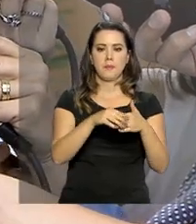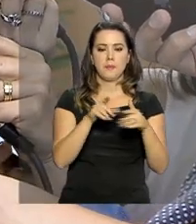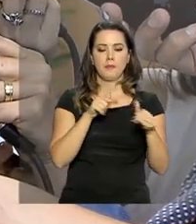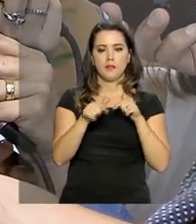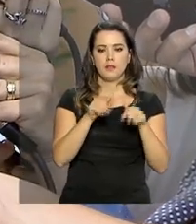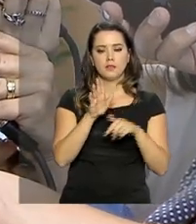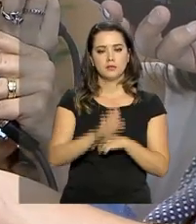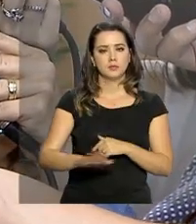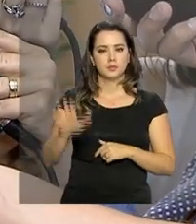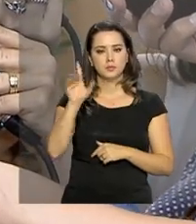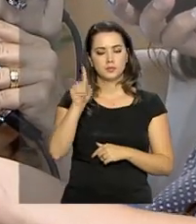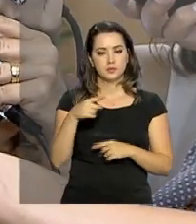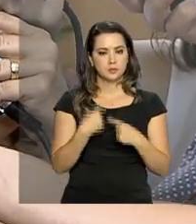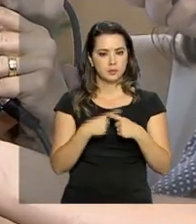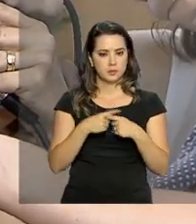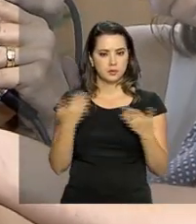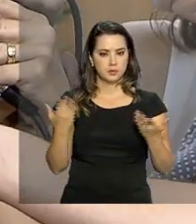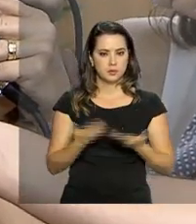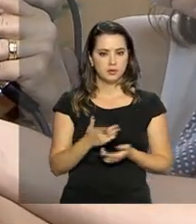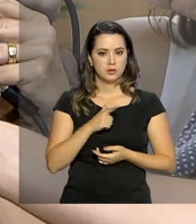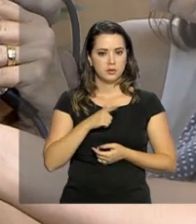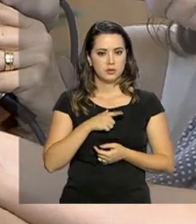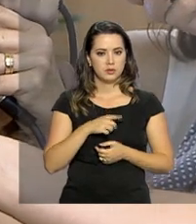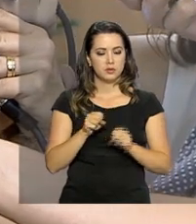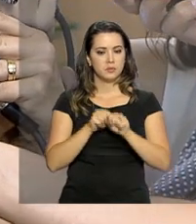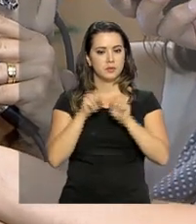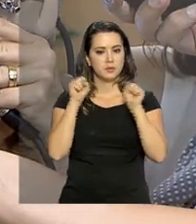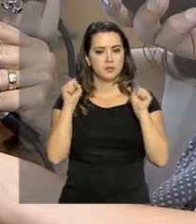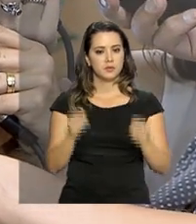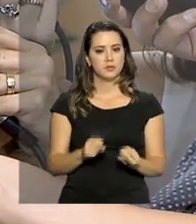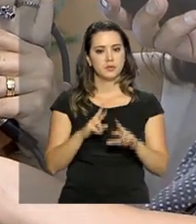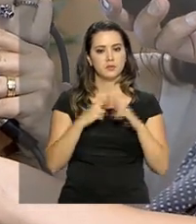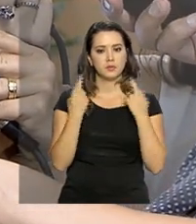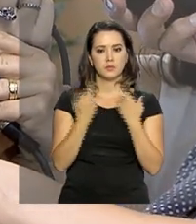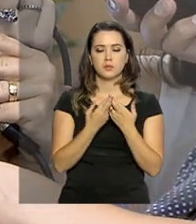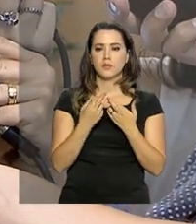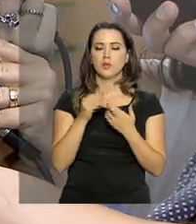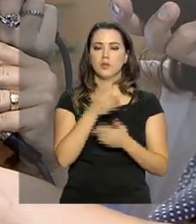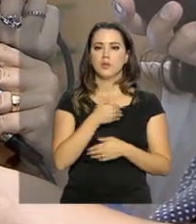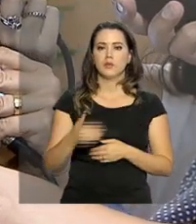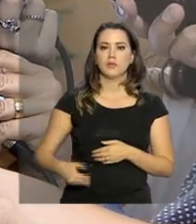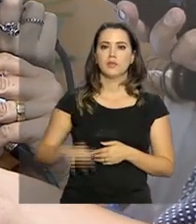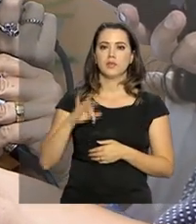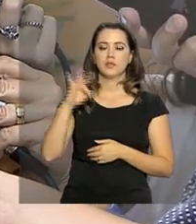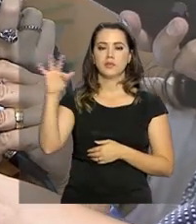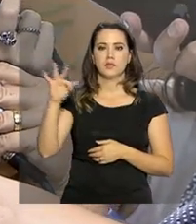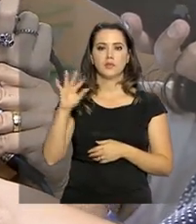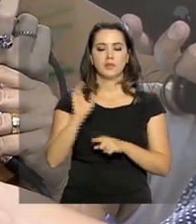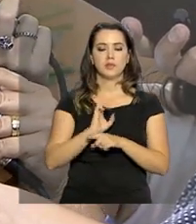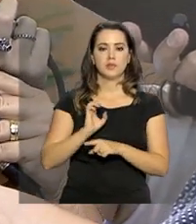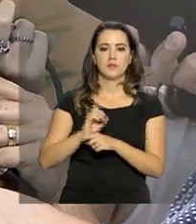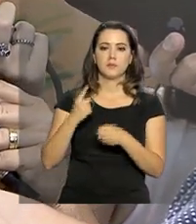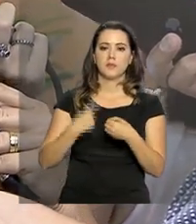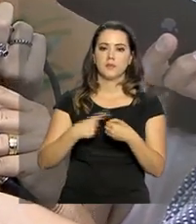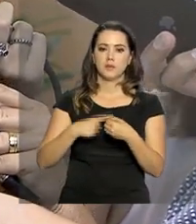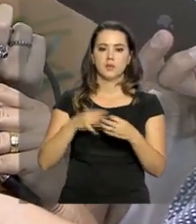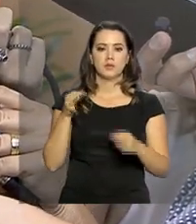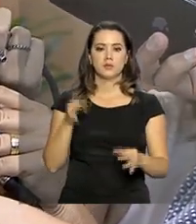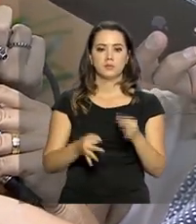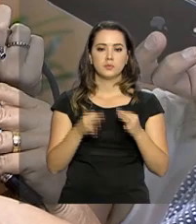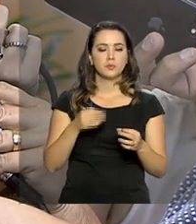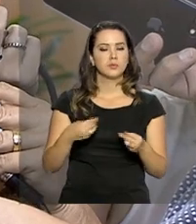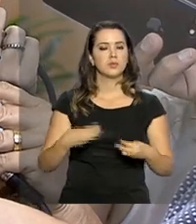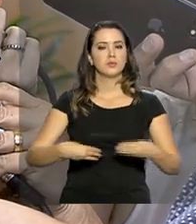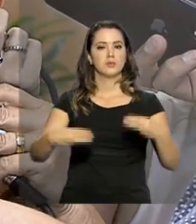nacionalmente, porque agora nós temos um sistema que reúne União, Estados e Municípios, Polícia, Judiciário e